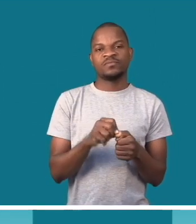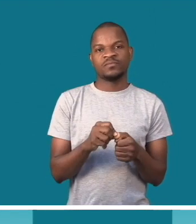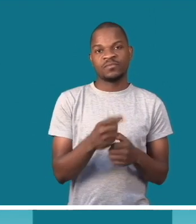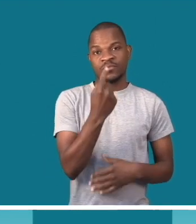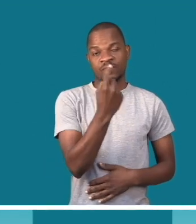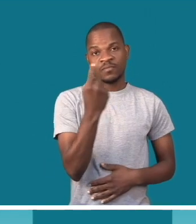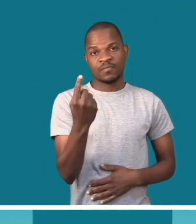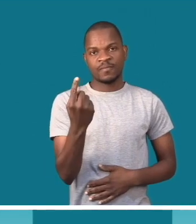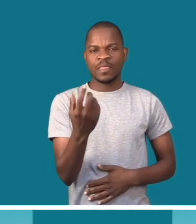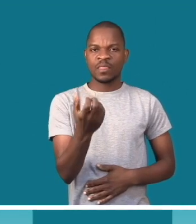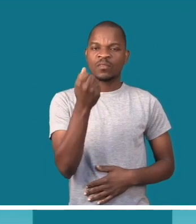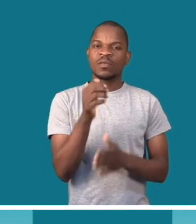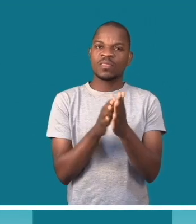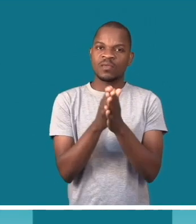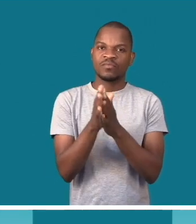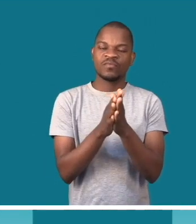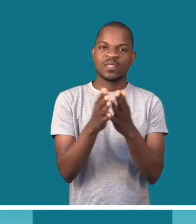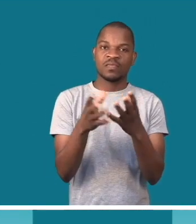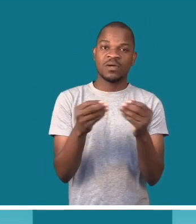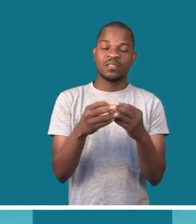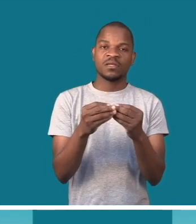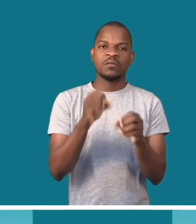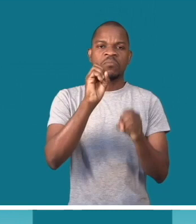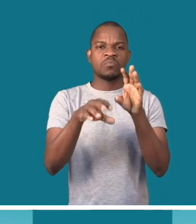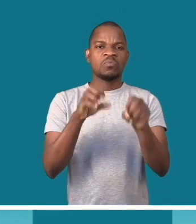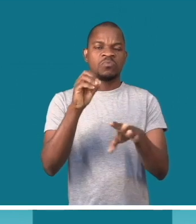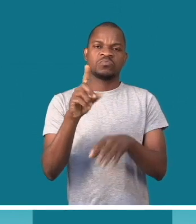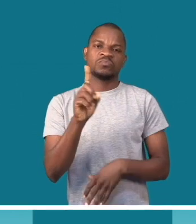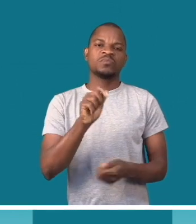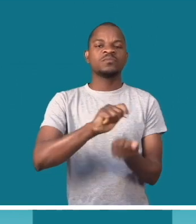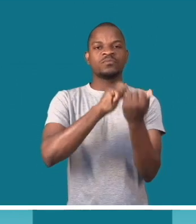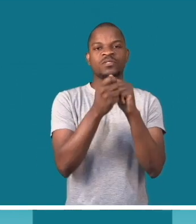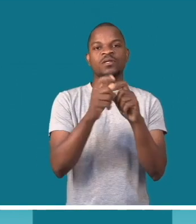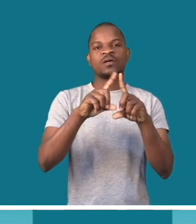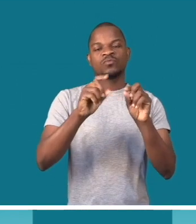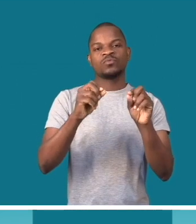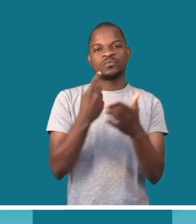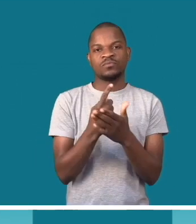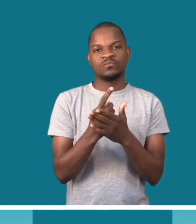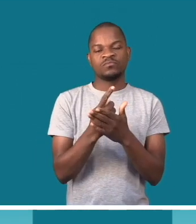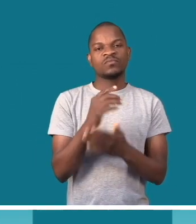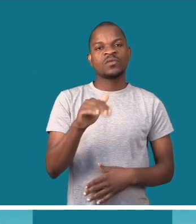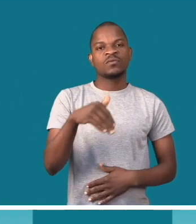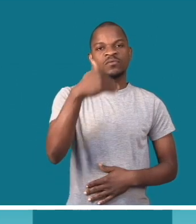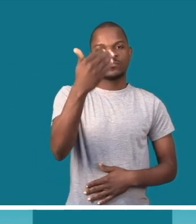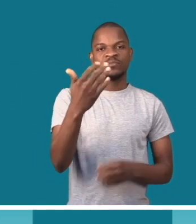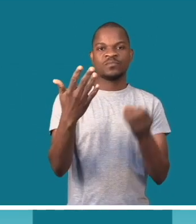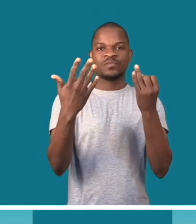produto útil. E assim, cada um de nós vai aproveitar estes resíduos sólidos em produtos úteis. Nós